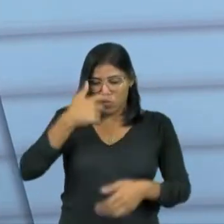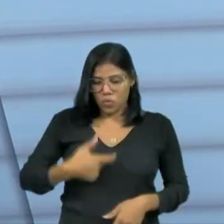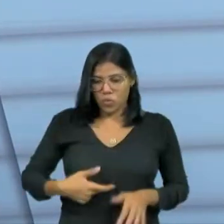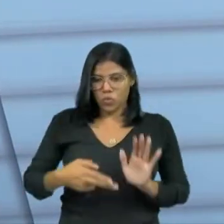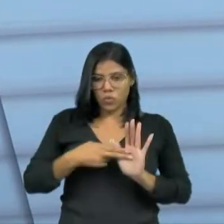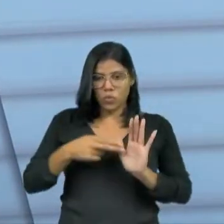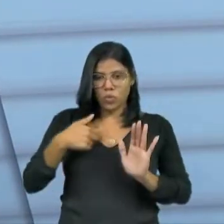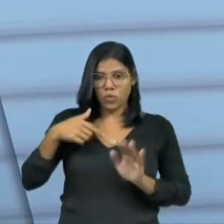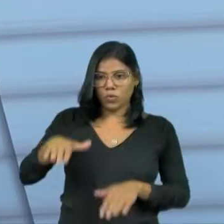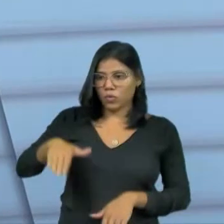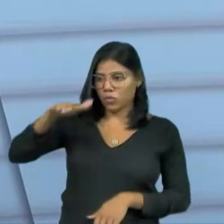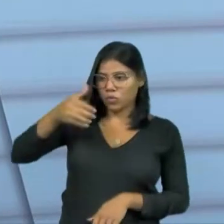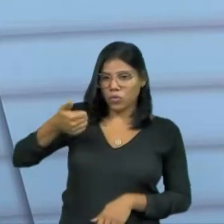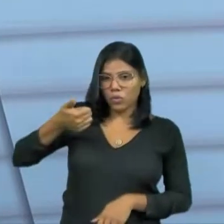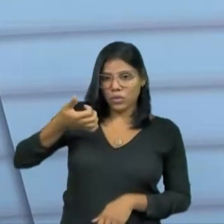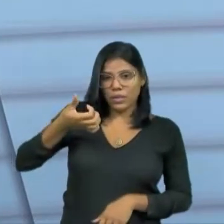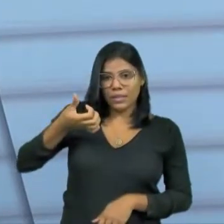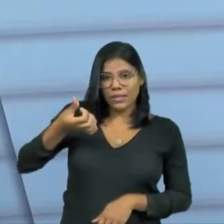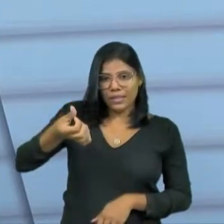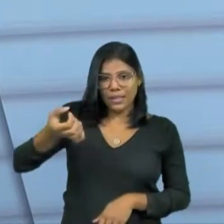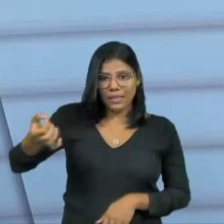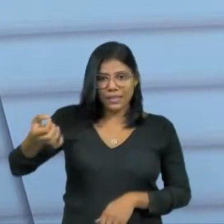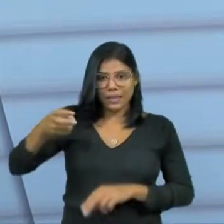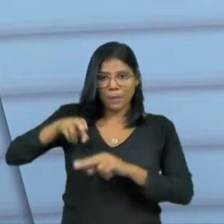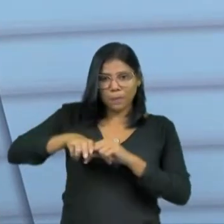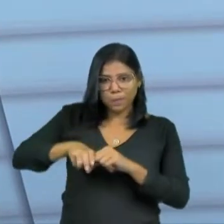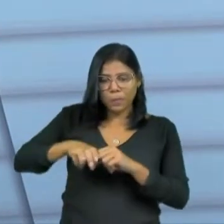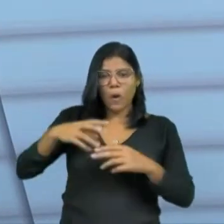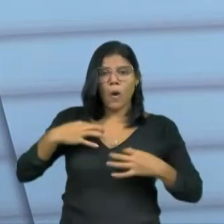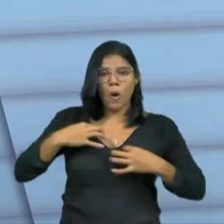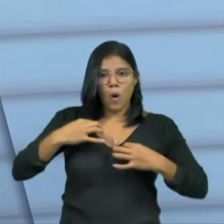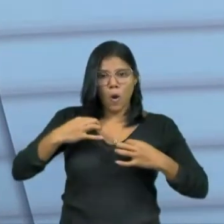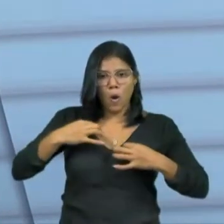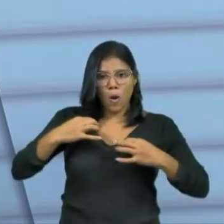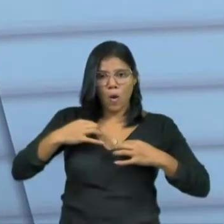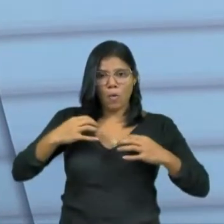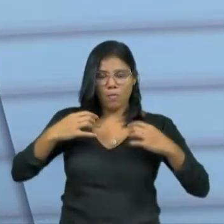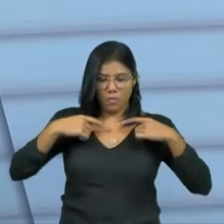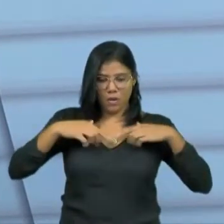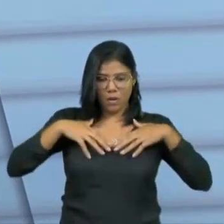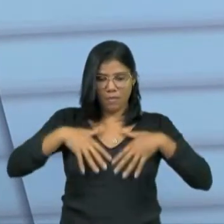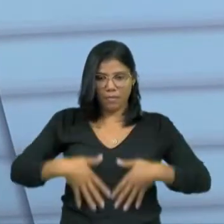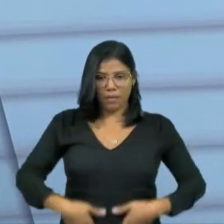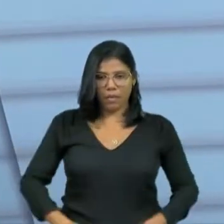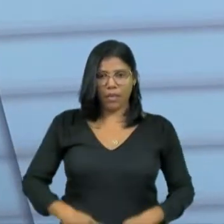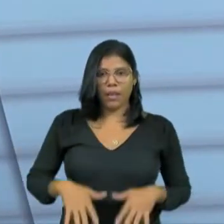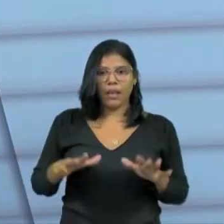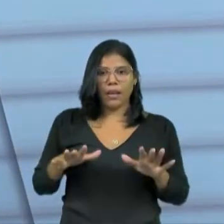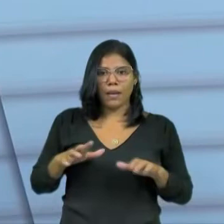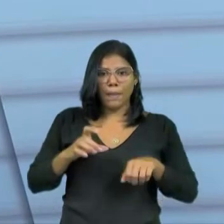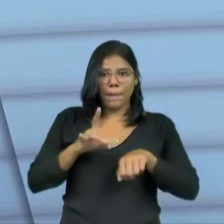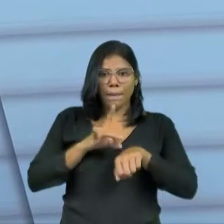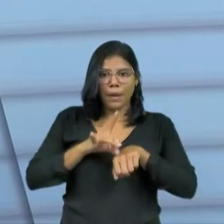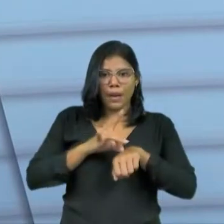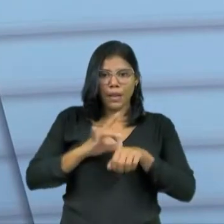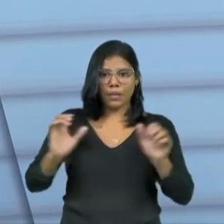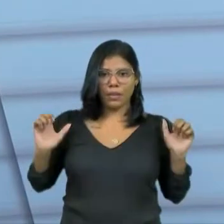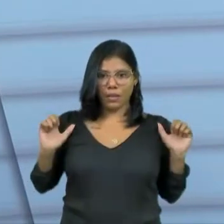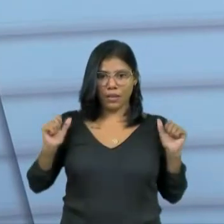estatura mediana de 1,60m, sentada com a roupa, um macacão preto, um blazer no tom